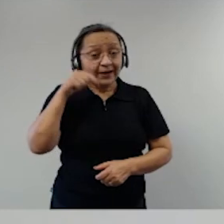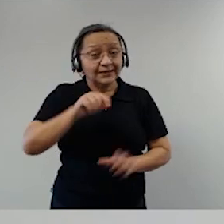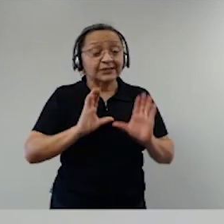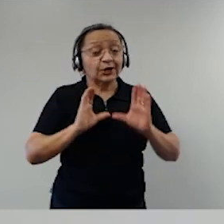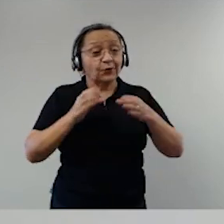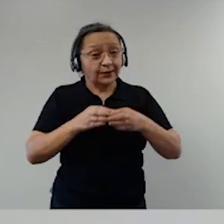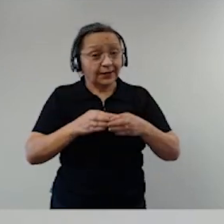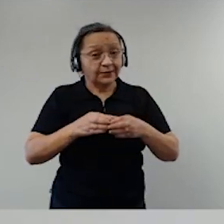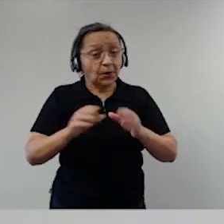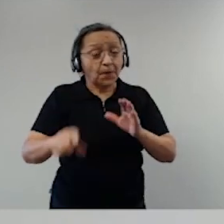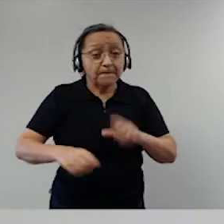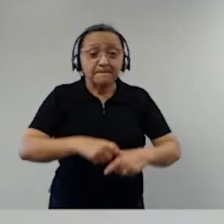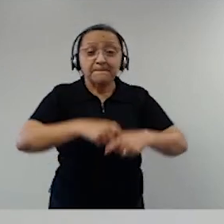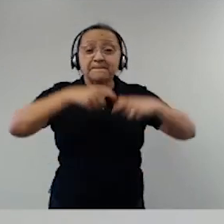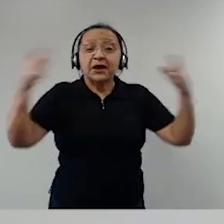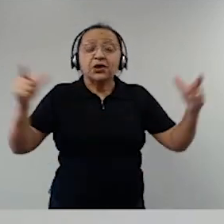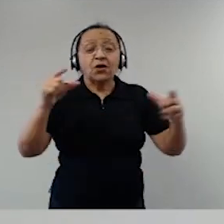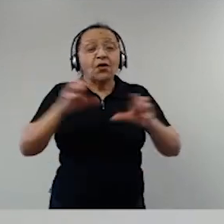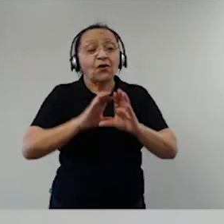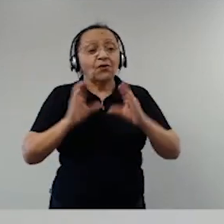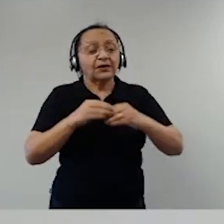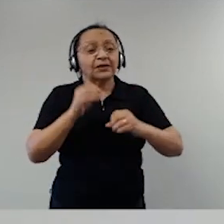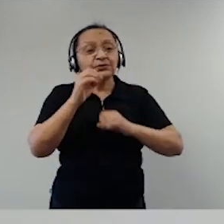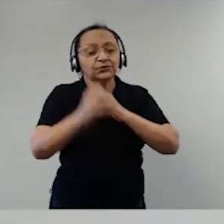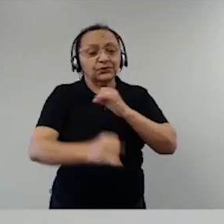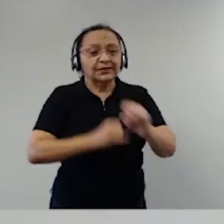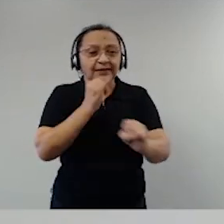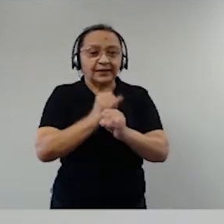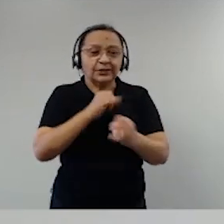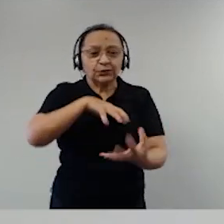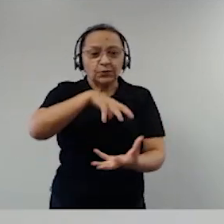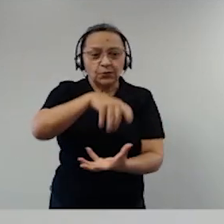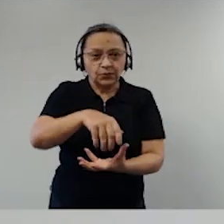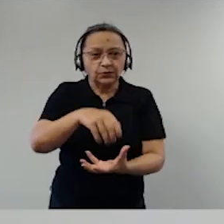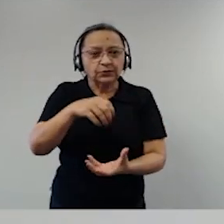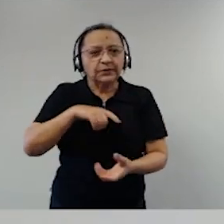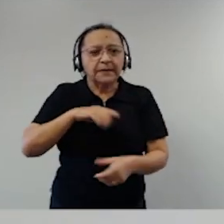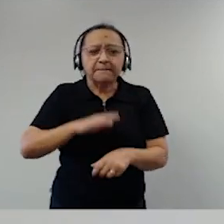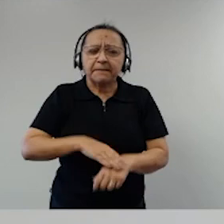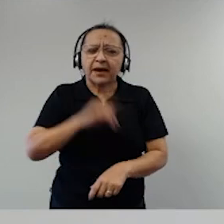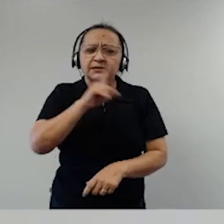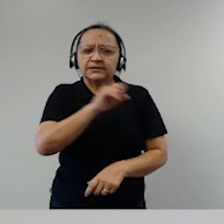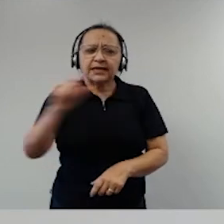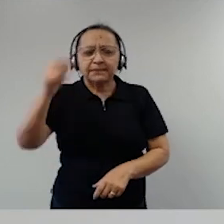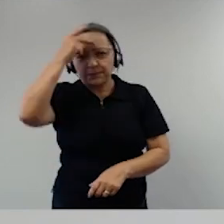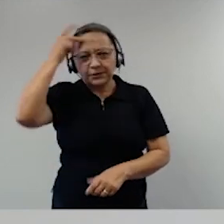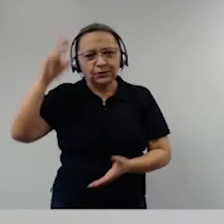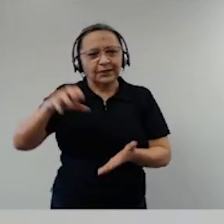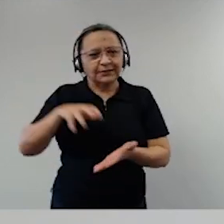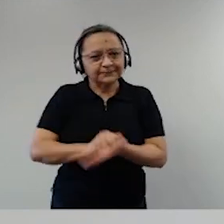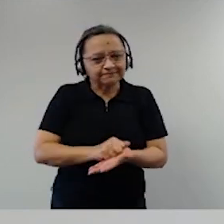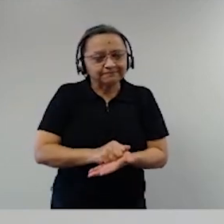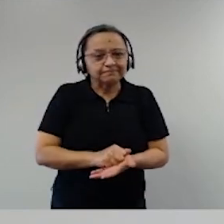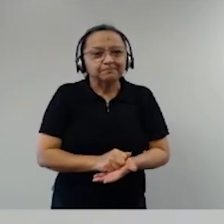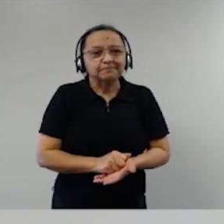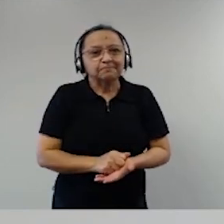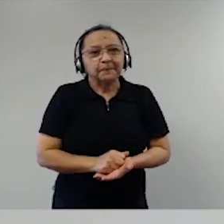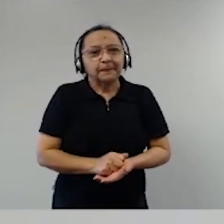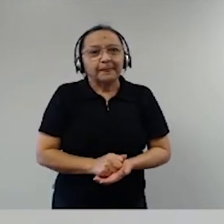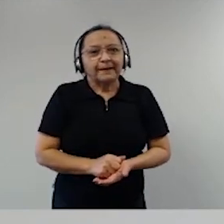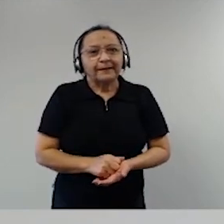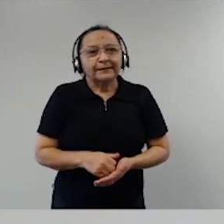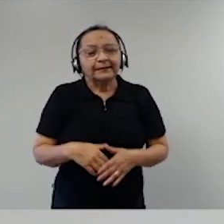maior congresso jurídico digital do mundo. Estão nos assistindo mais de 100 mil inscritos. Então,